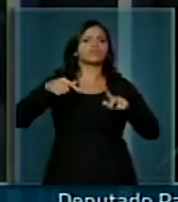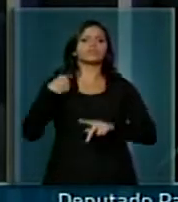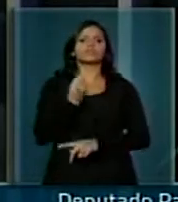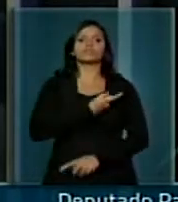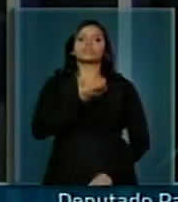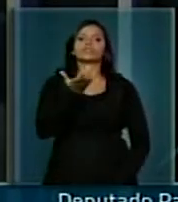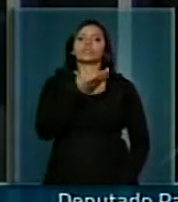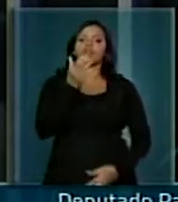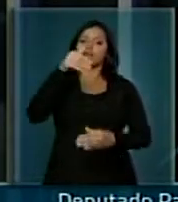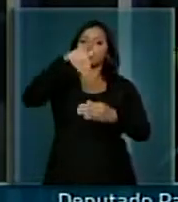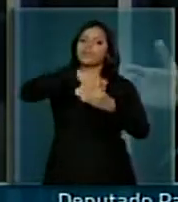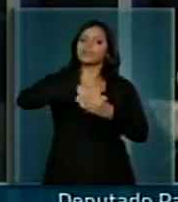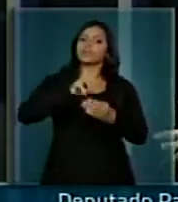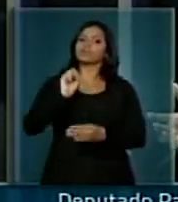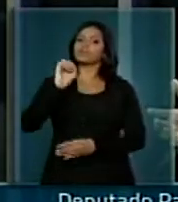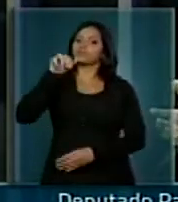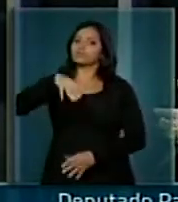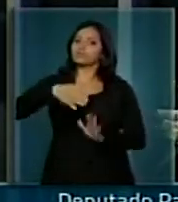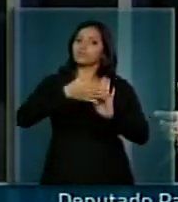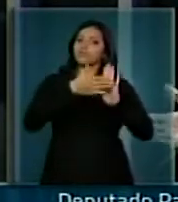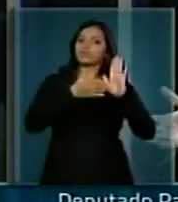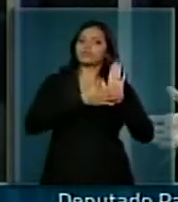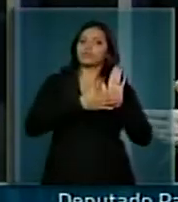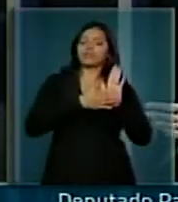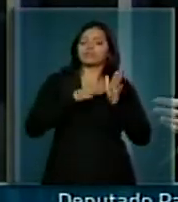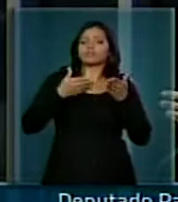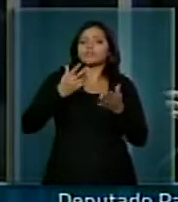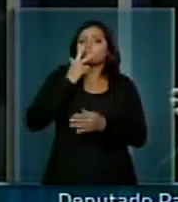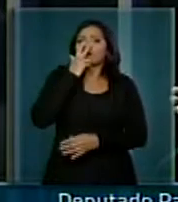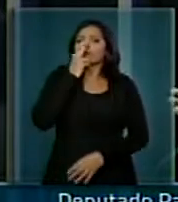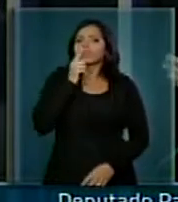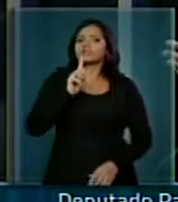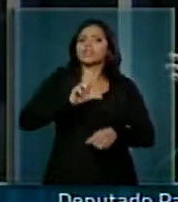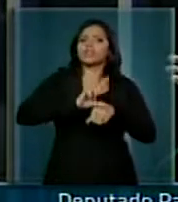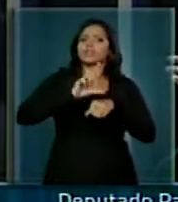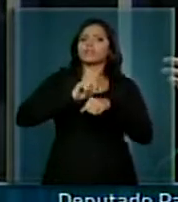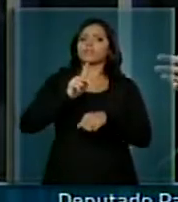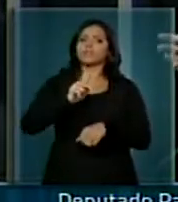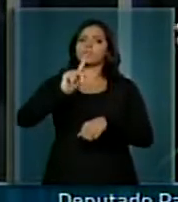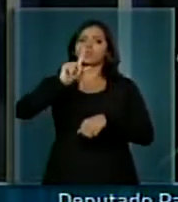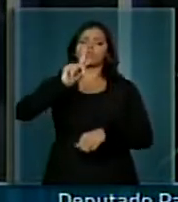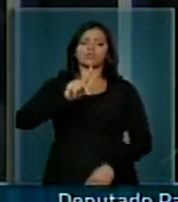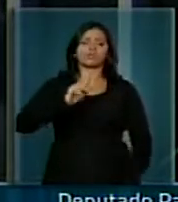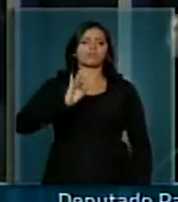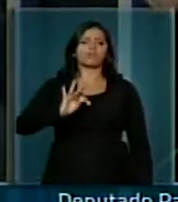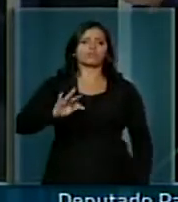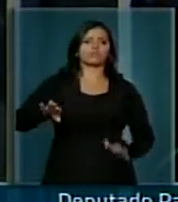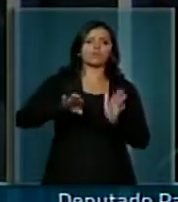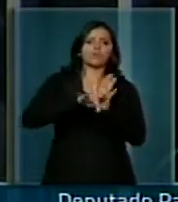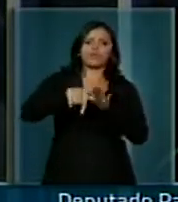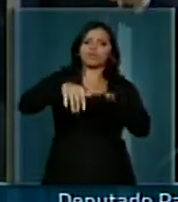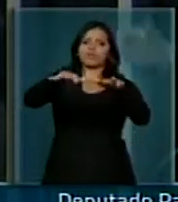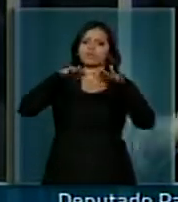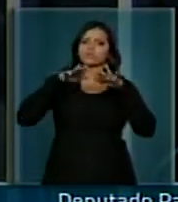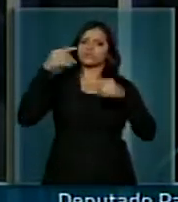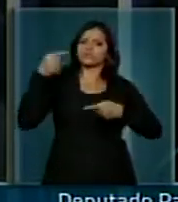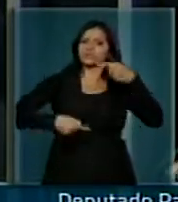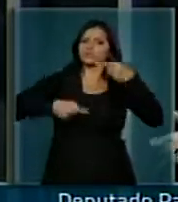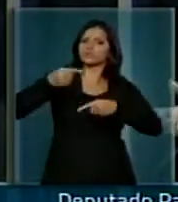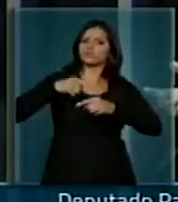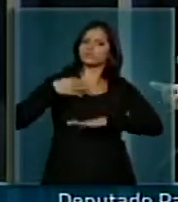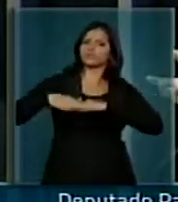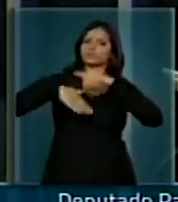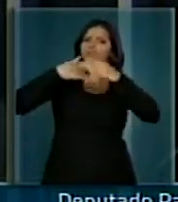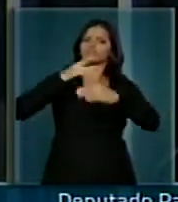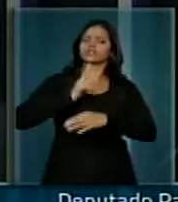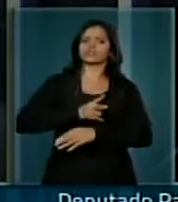é de encaminhar favoravelmente a matéria. Então, me parece que o líder do PT chegou ao plenário com a discussão já encaminhada e não